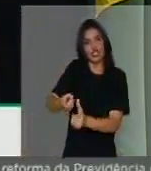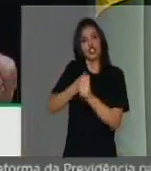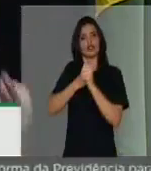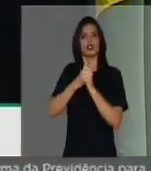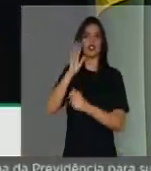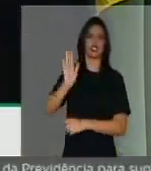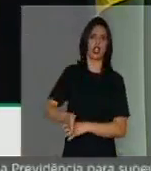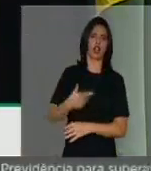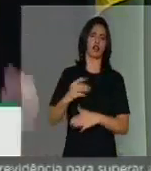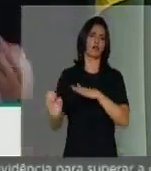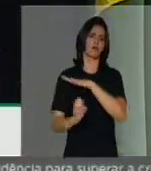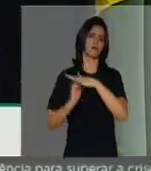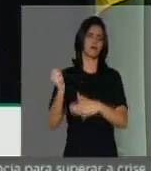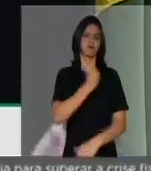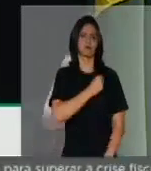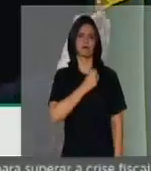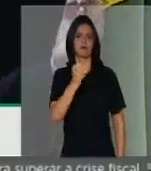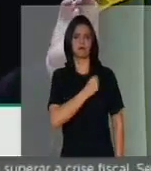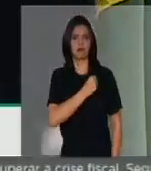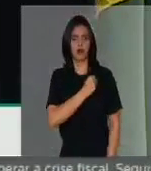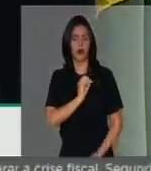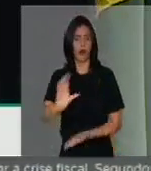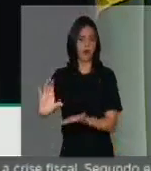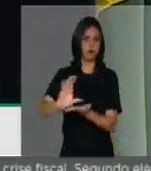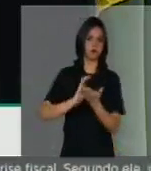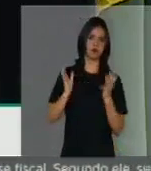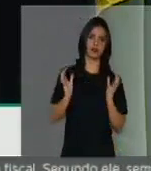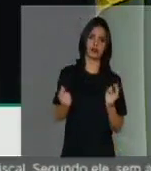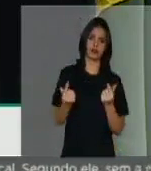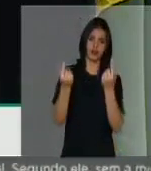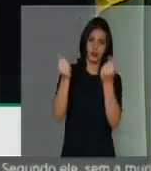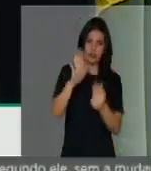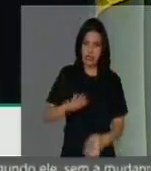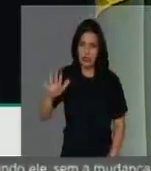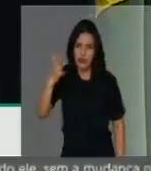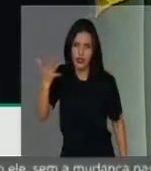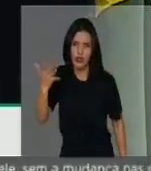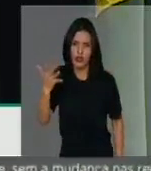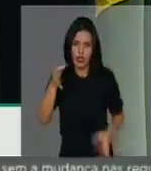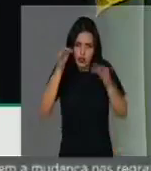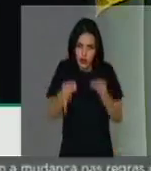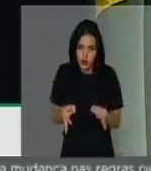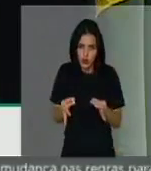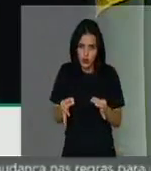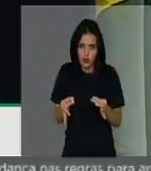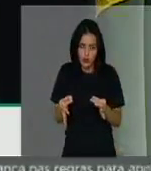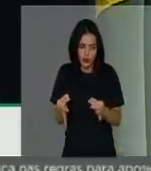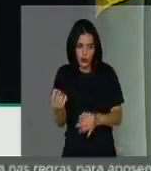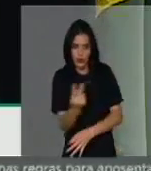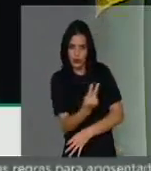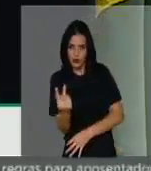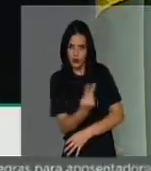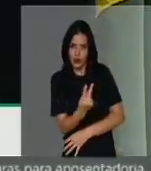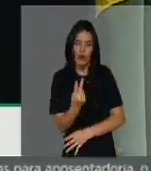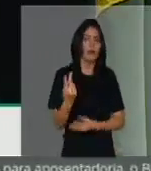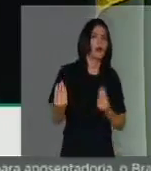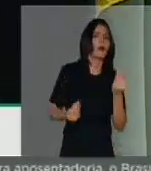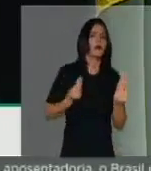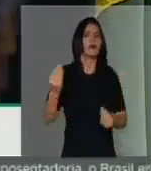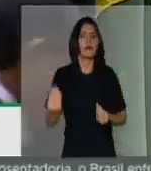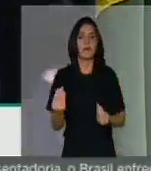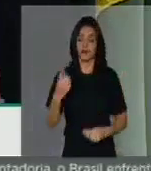as grandes fortunas nacionais. Isso não é justo e a gente já vai começar a trabalhar aqui